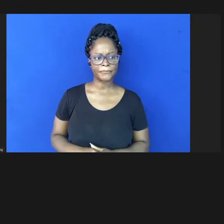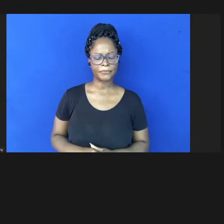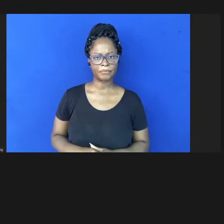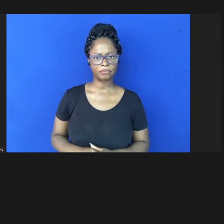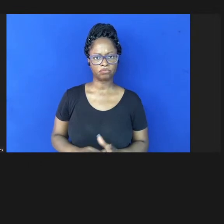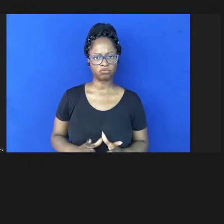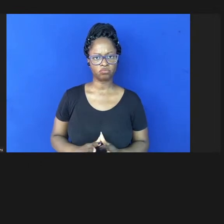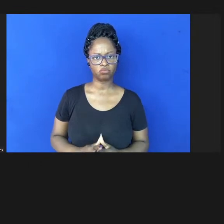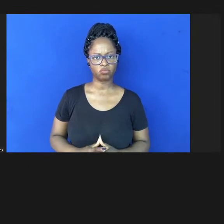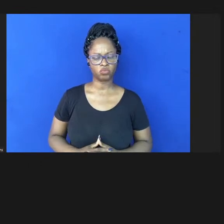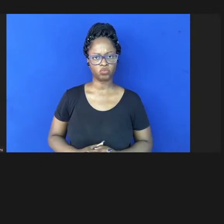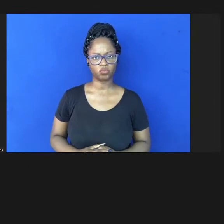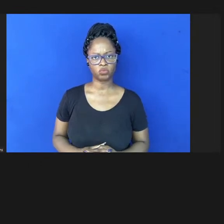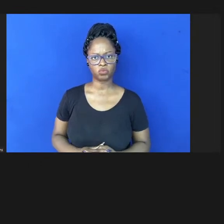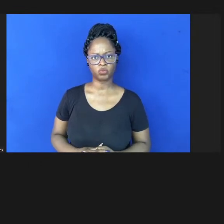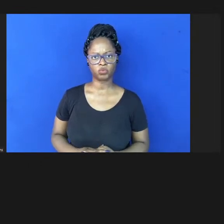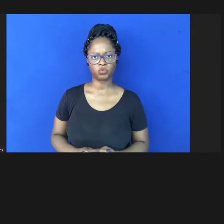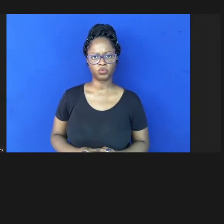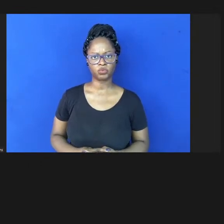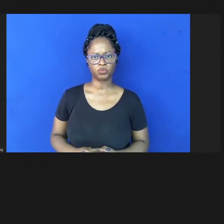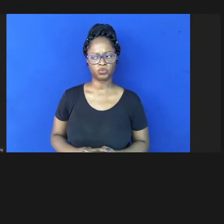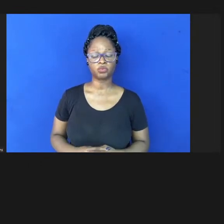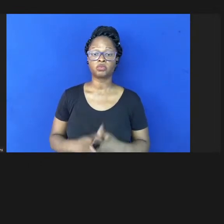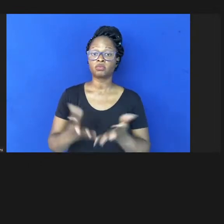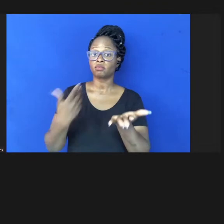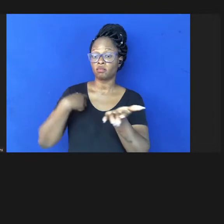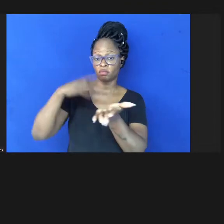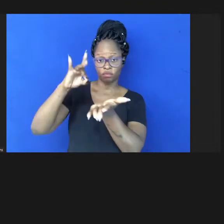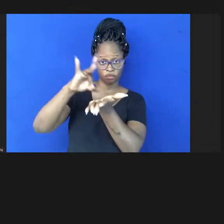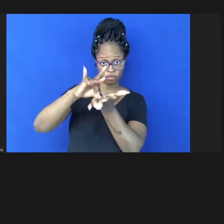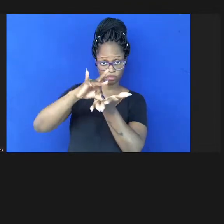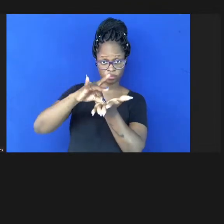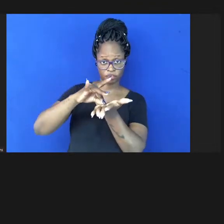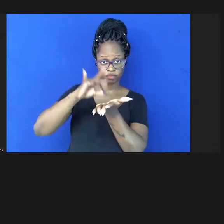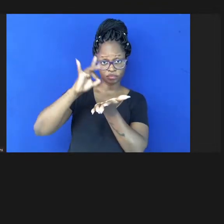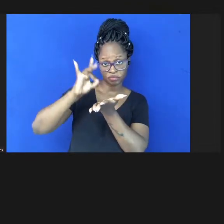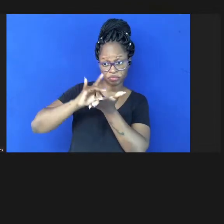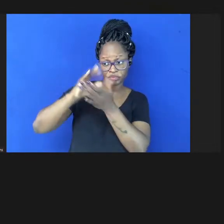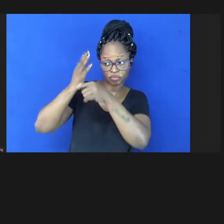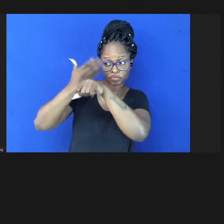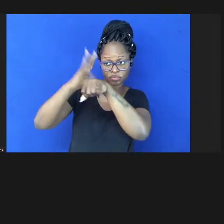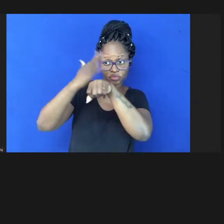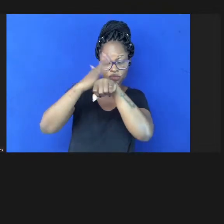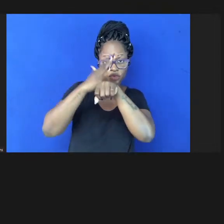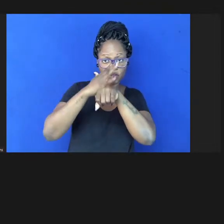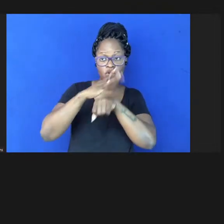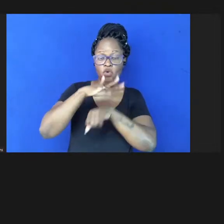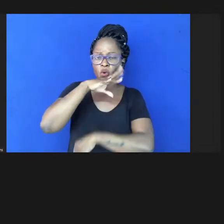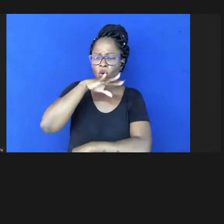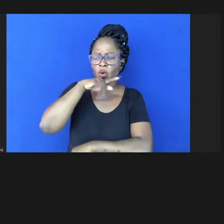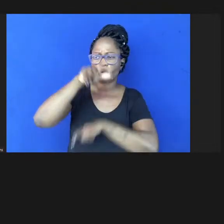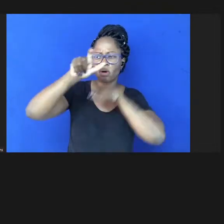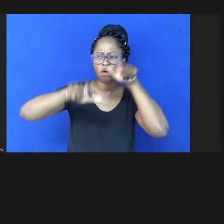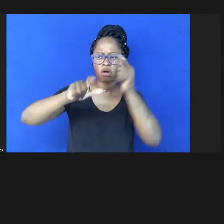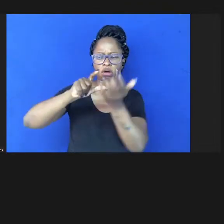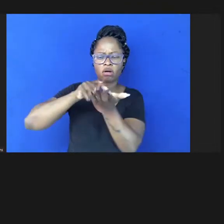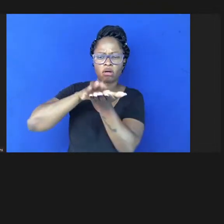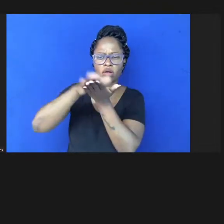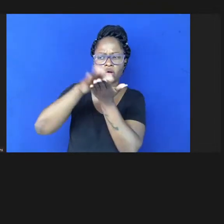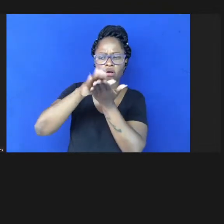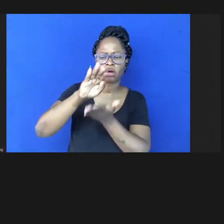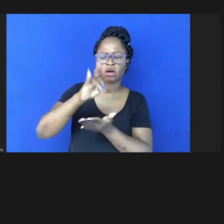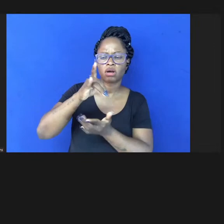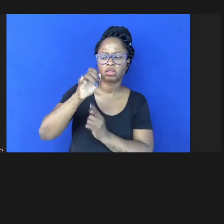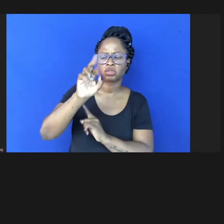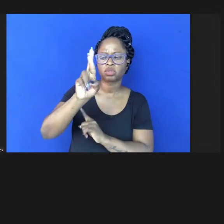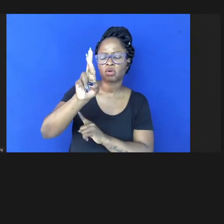na verdade uma prática perversa de certos editores é